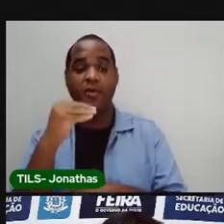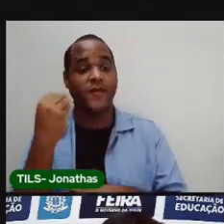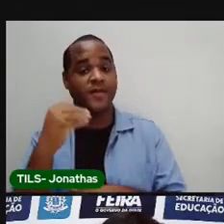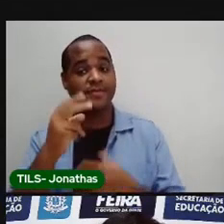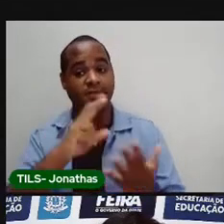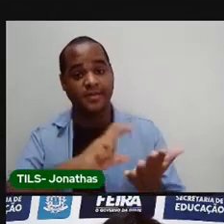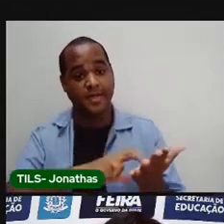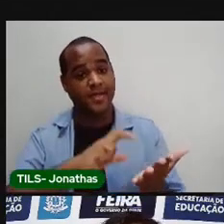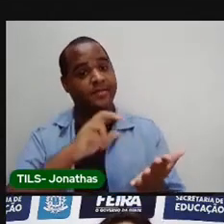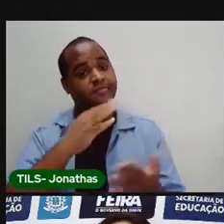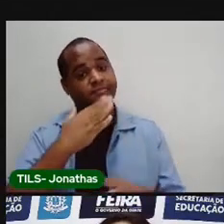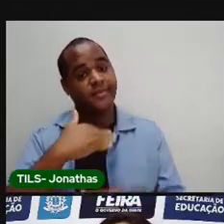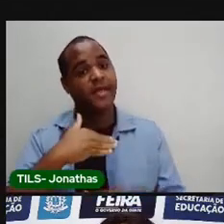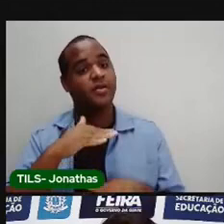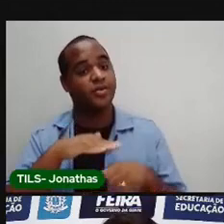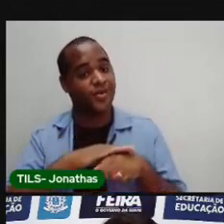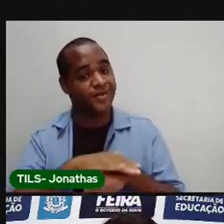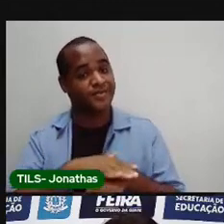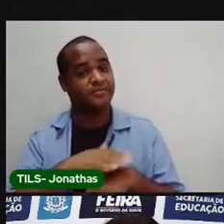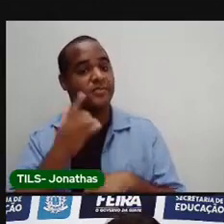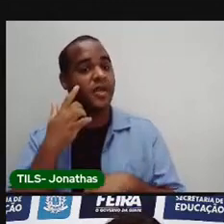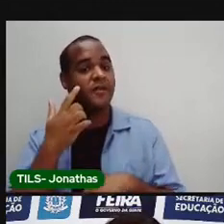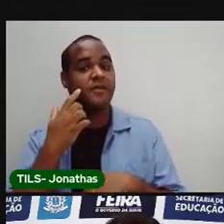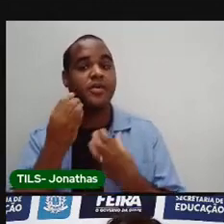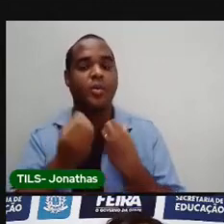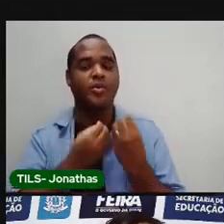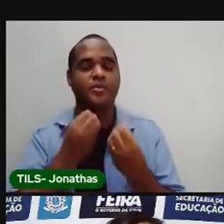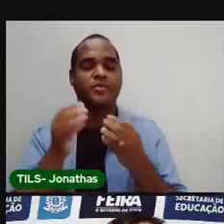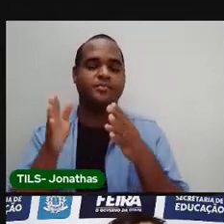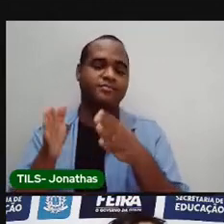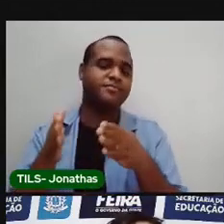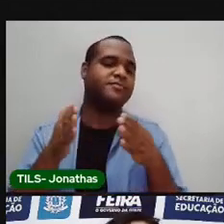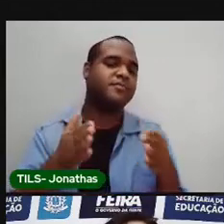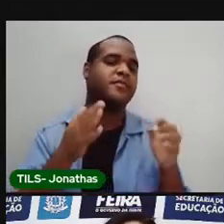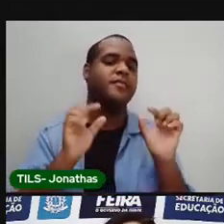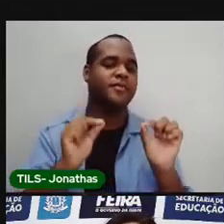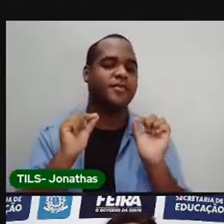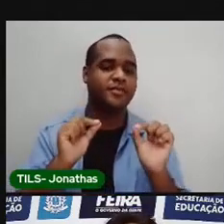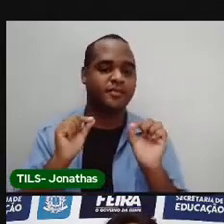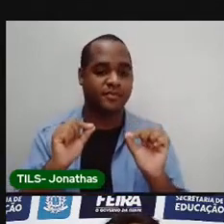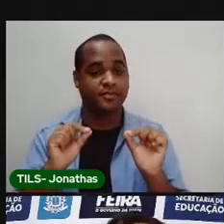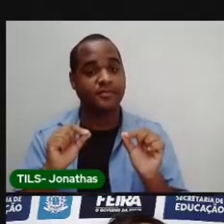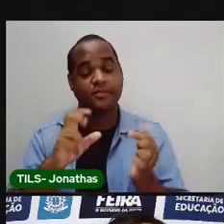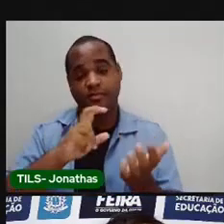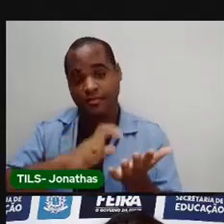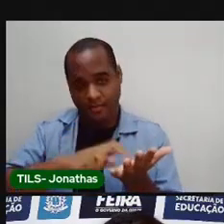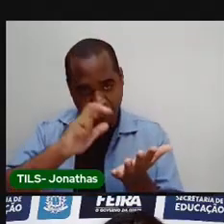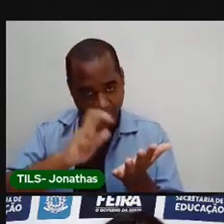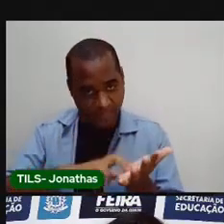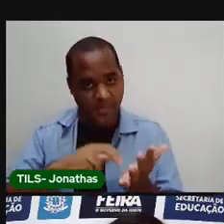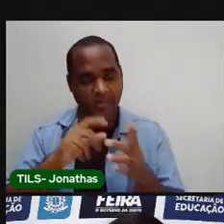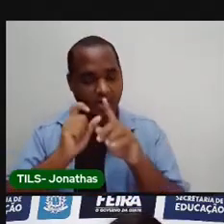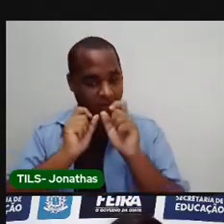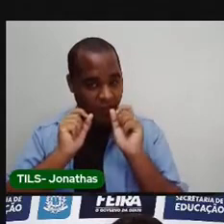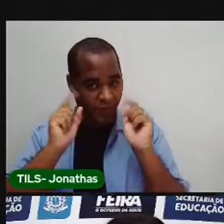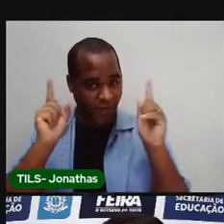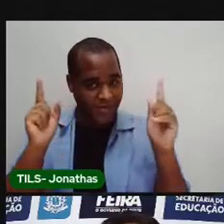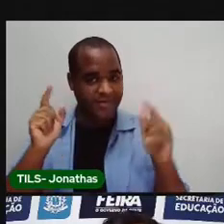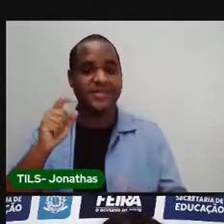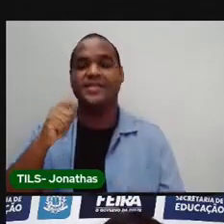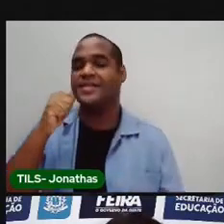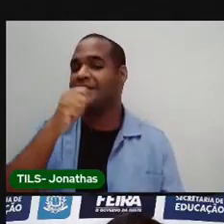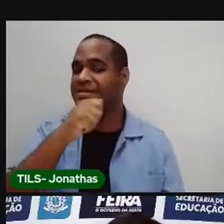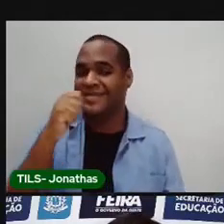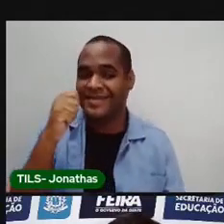seu tempo durante o dia. Olha a rotina de Olívia. A rotina de Olívia é a de manhã. Ela acorda,